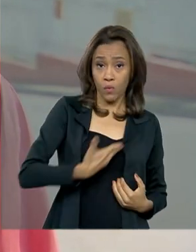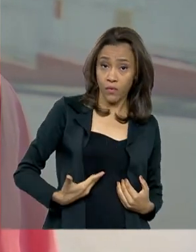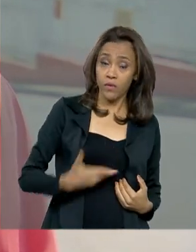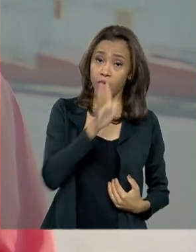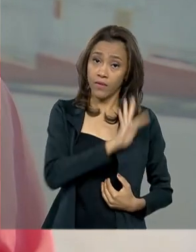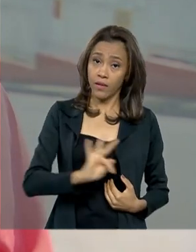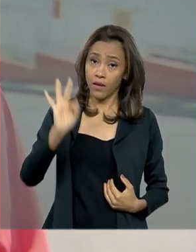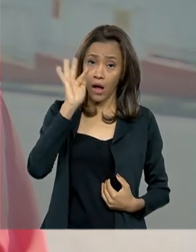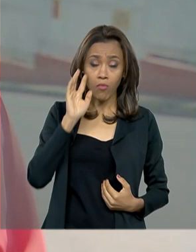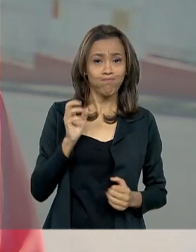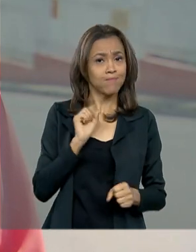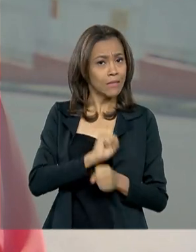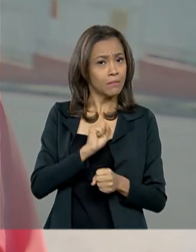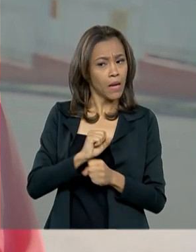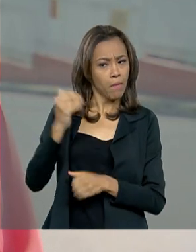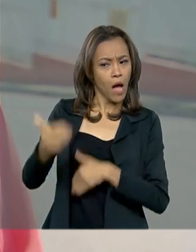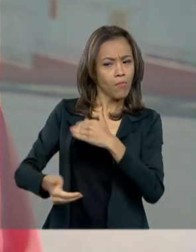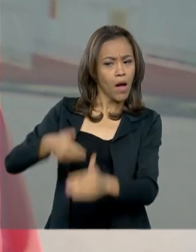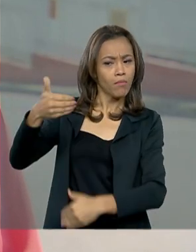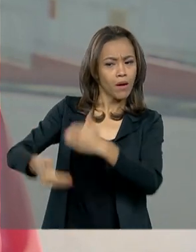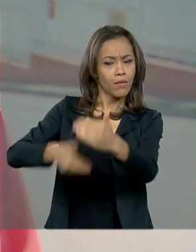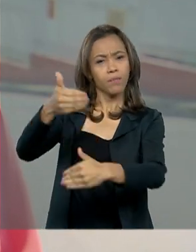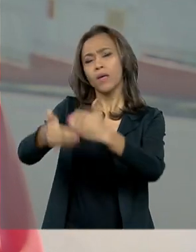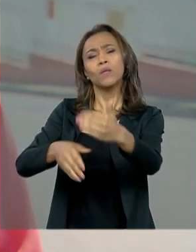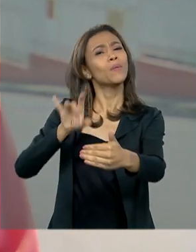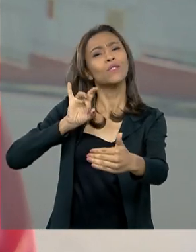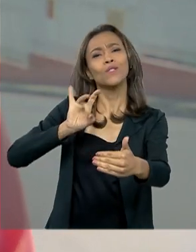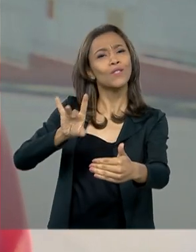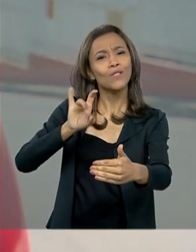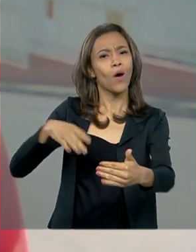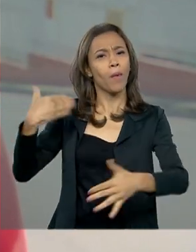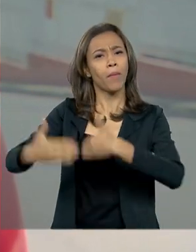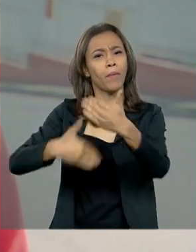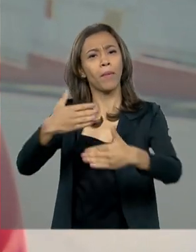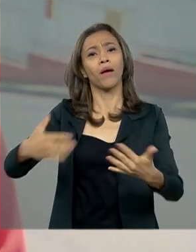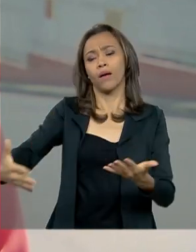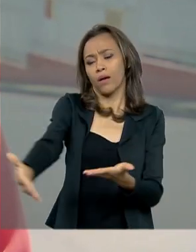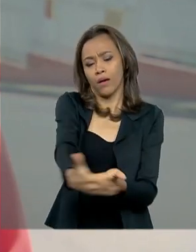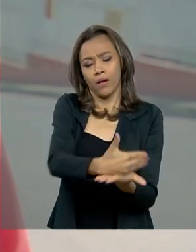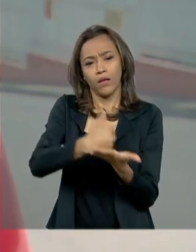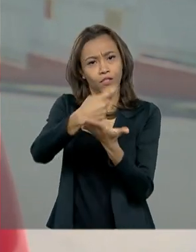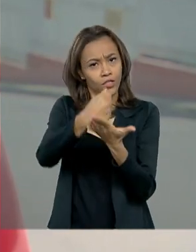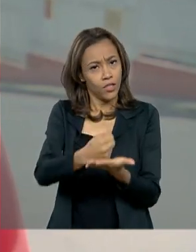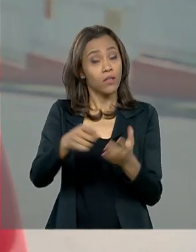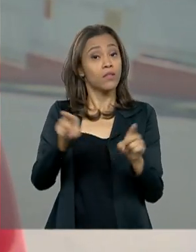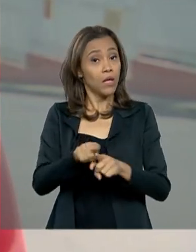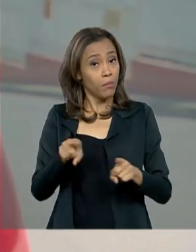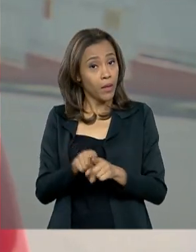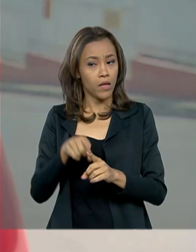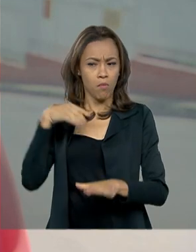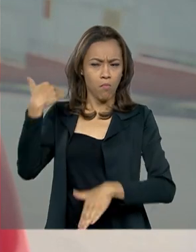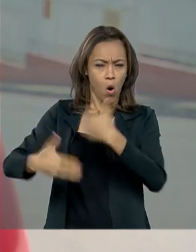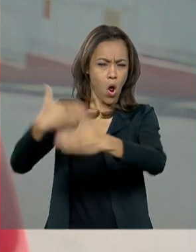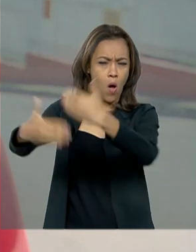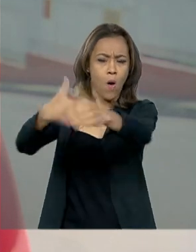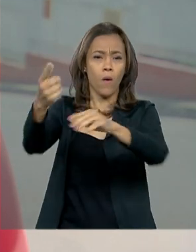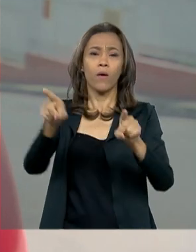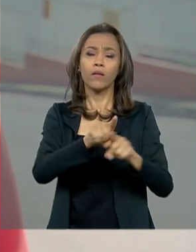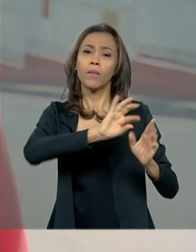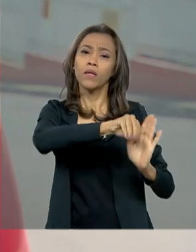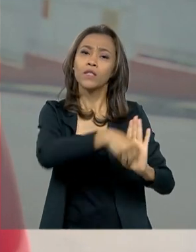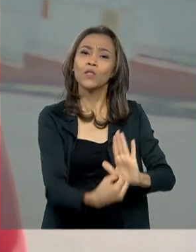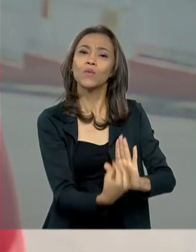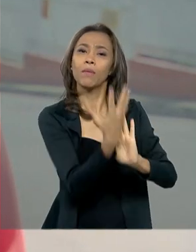crescente, mas o foco não é só desenvolvimento e arrecadação. Aliar crescimento com sustentabilidade